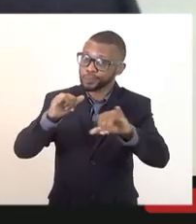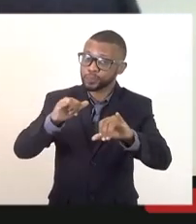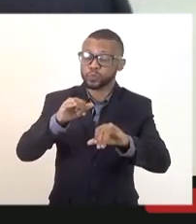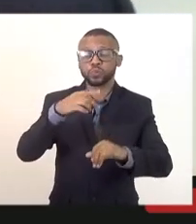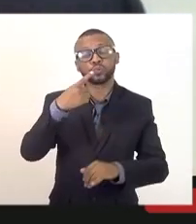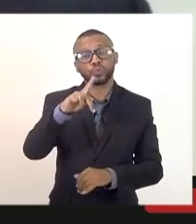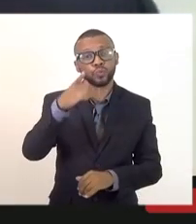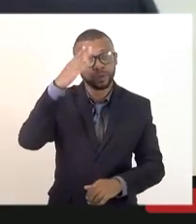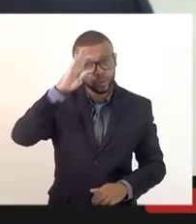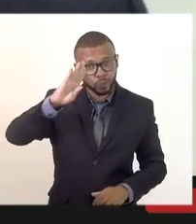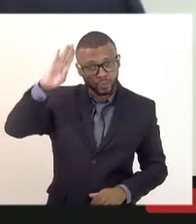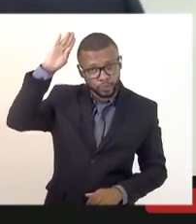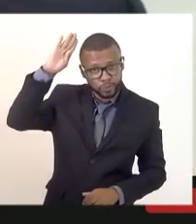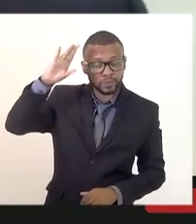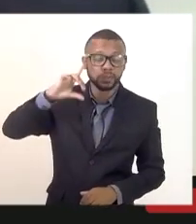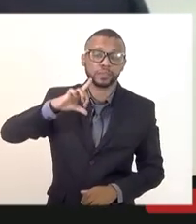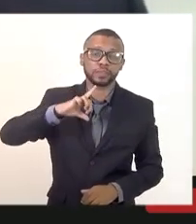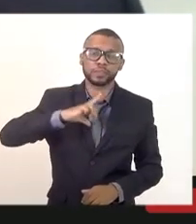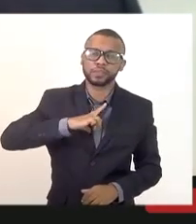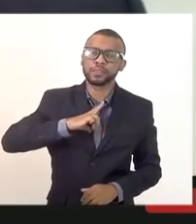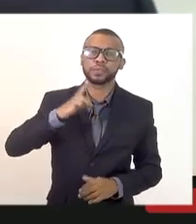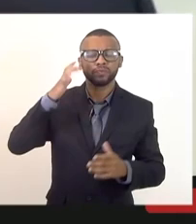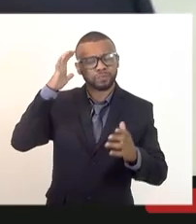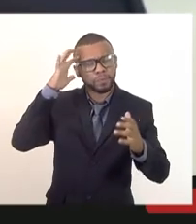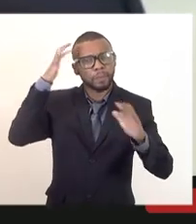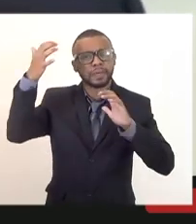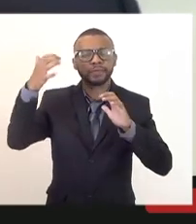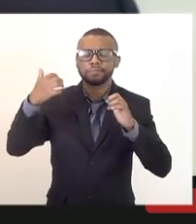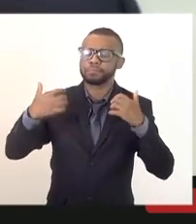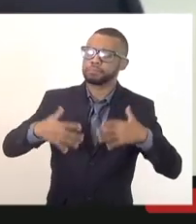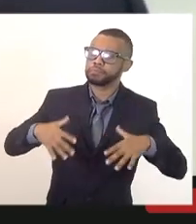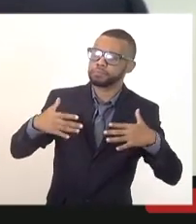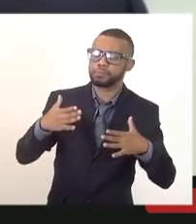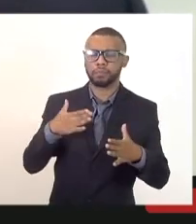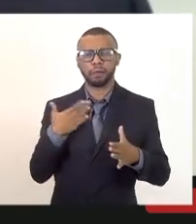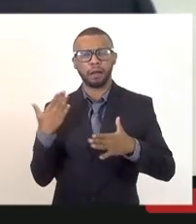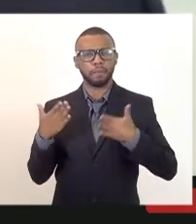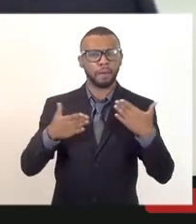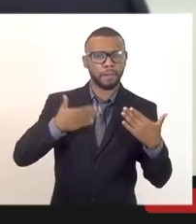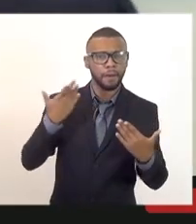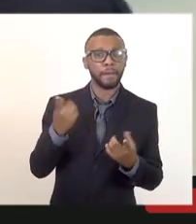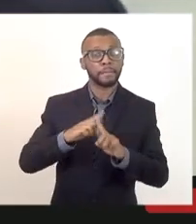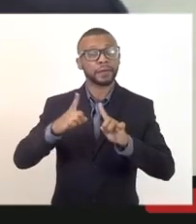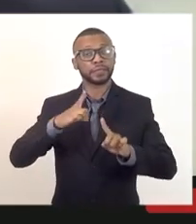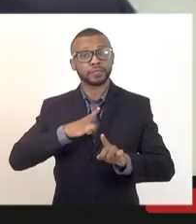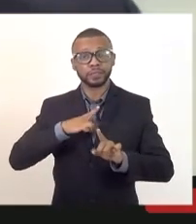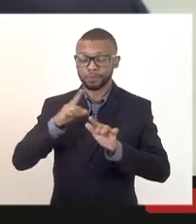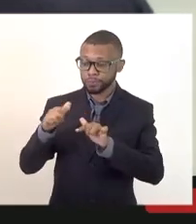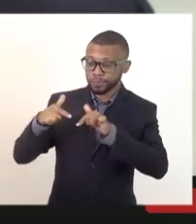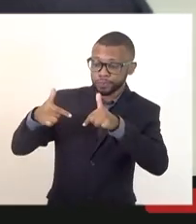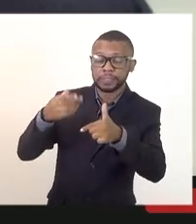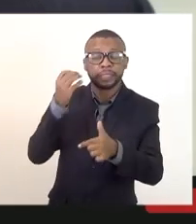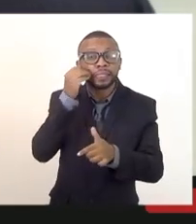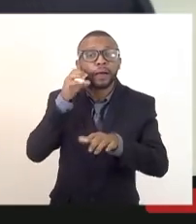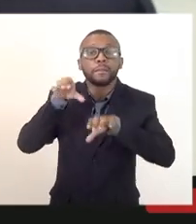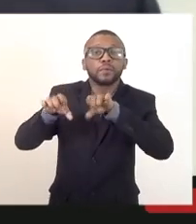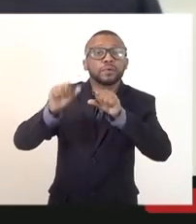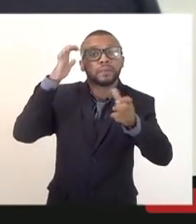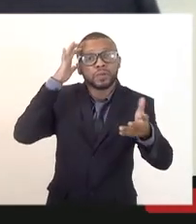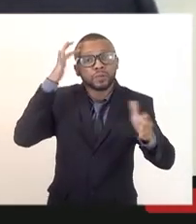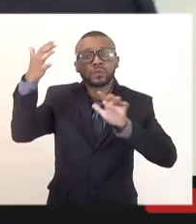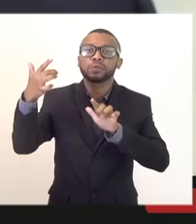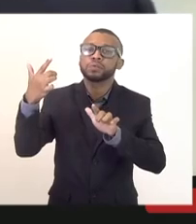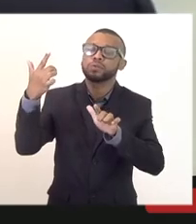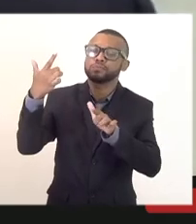incerto com muita névoa mas já havia sua manifestação de tentar buscar uma solução para os concursos já havia toda a luta